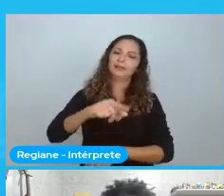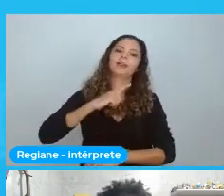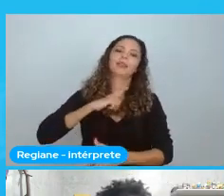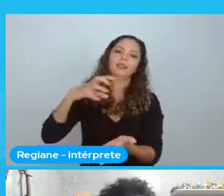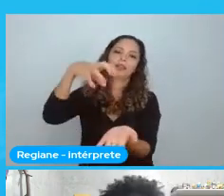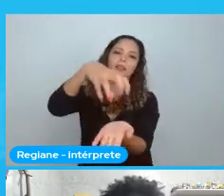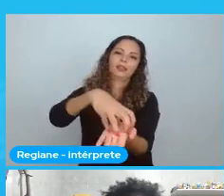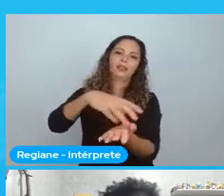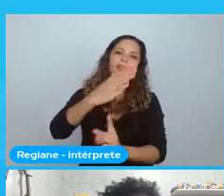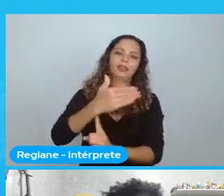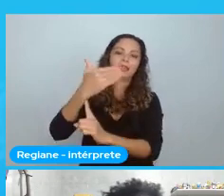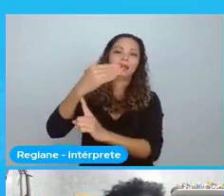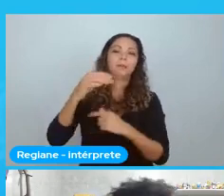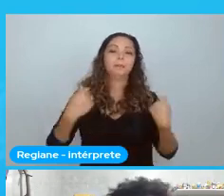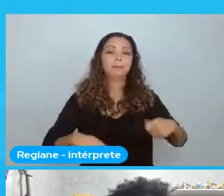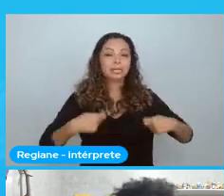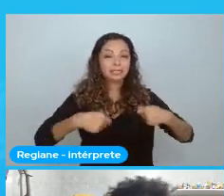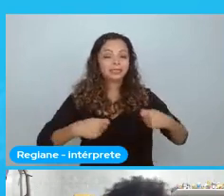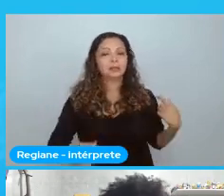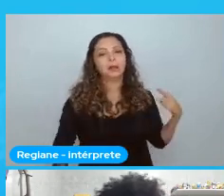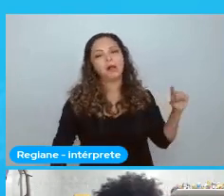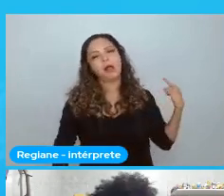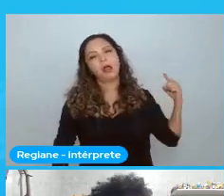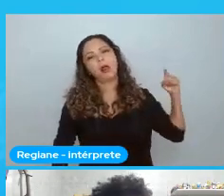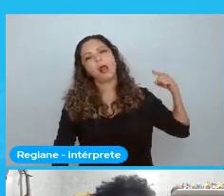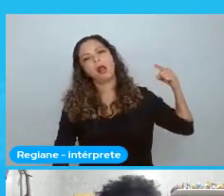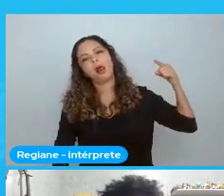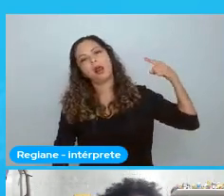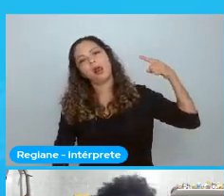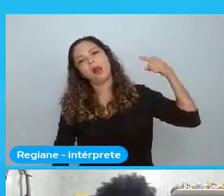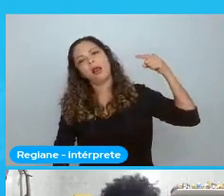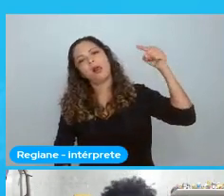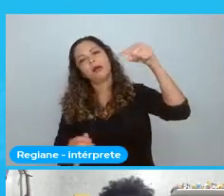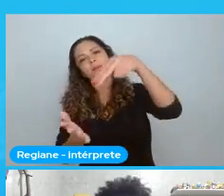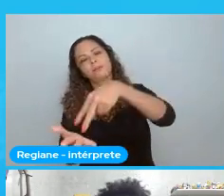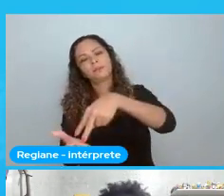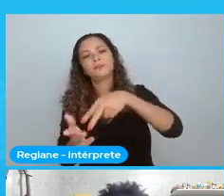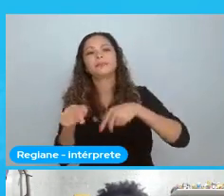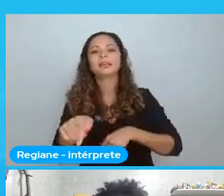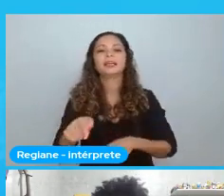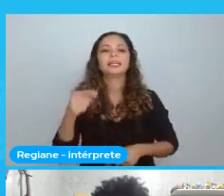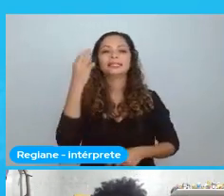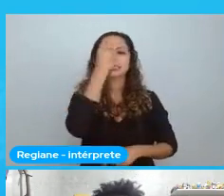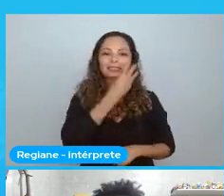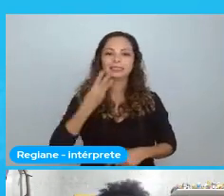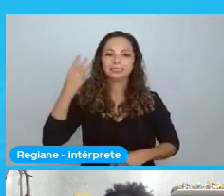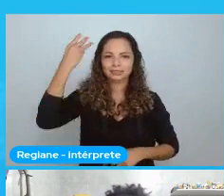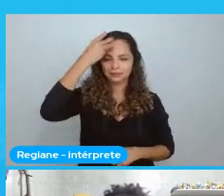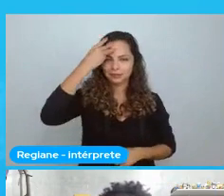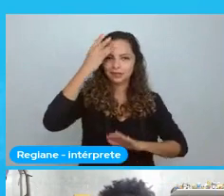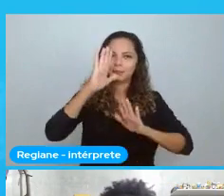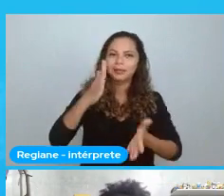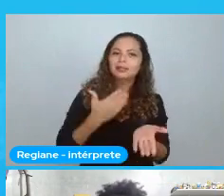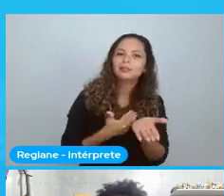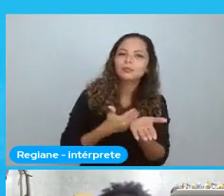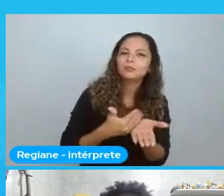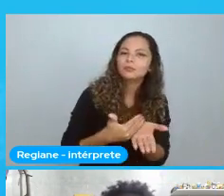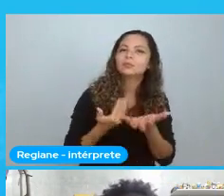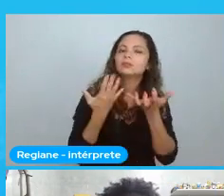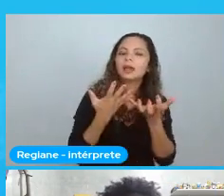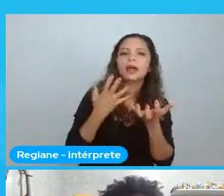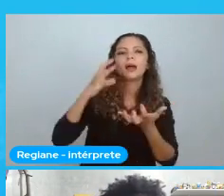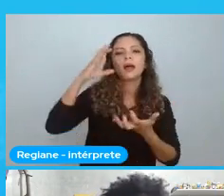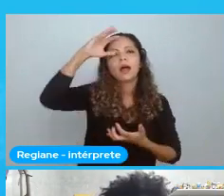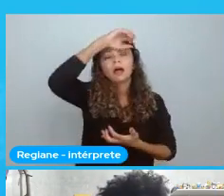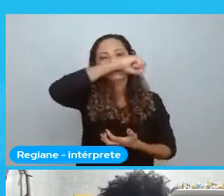deslocar. Cerca de três horas. Na verdade. Eu preciso fazer isso. Porque eu ainda estou aqui. Mas antes. Nesse início. Que você está. Nessa busca. E nos eventos. E tudo aquilo.